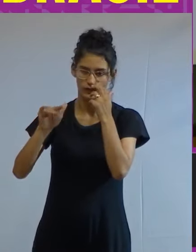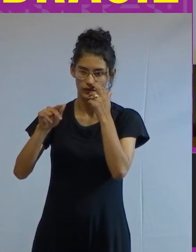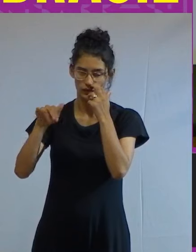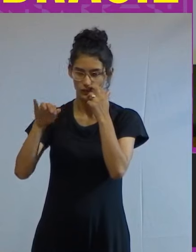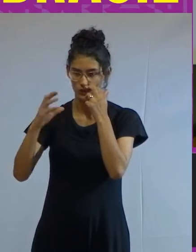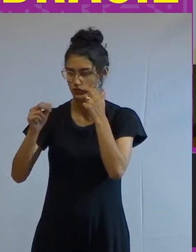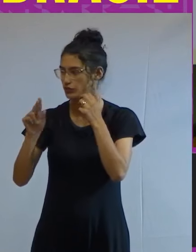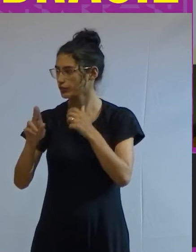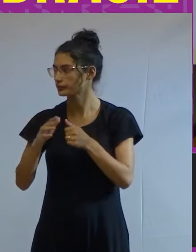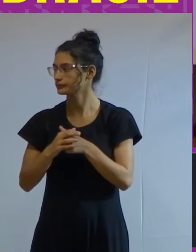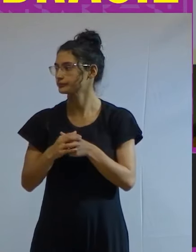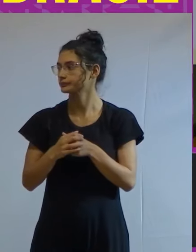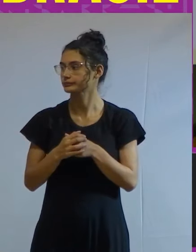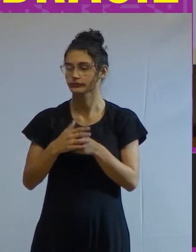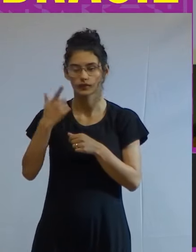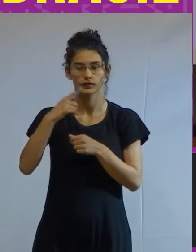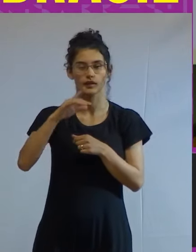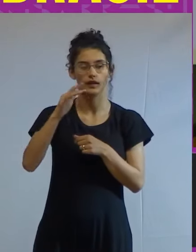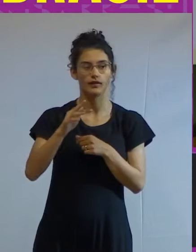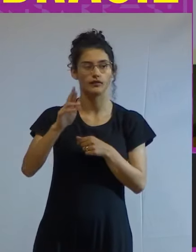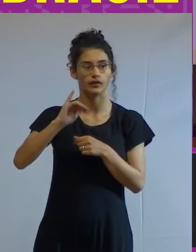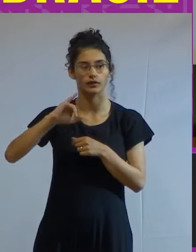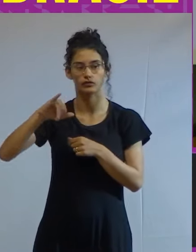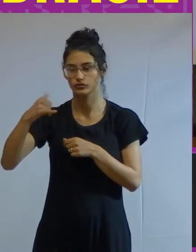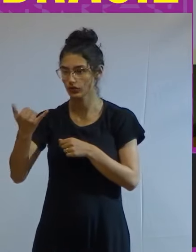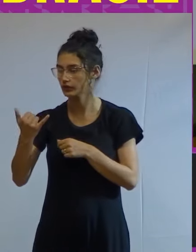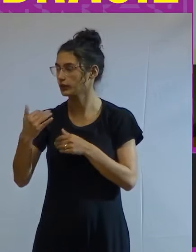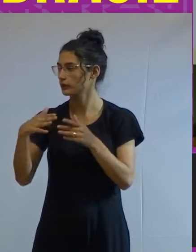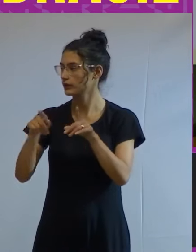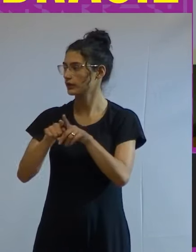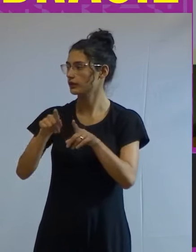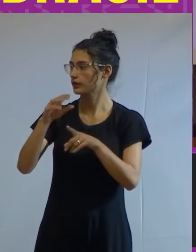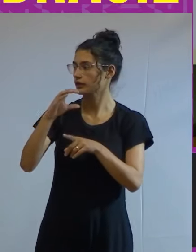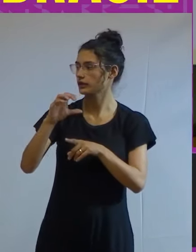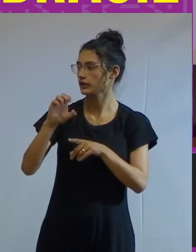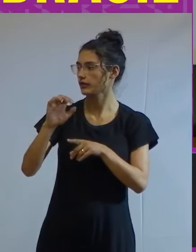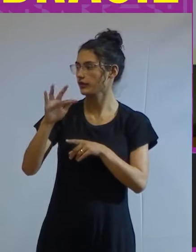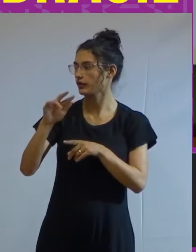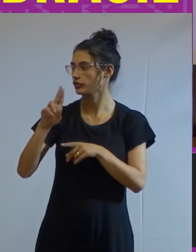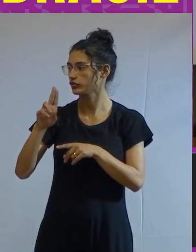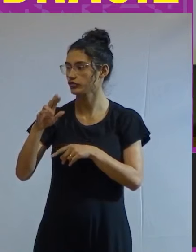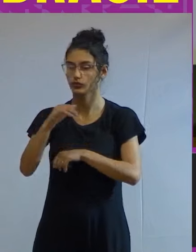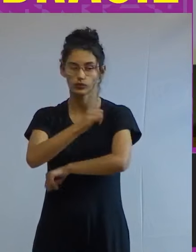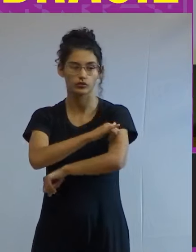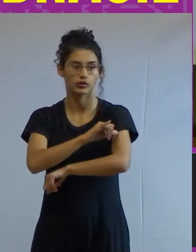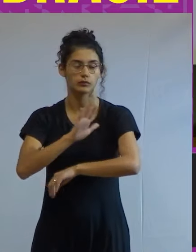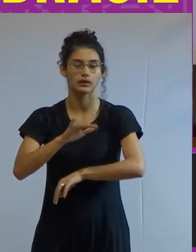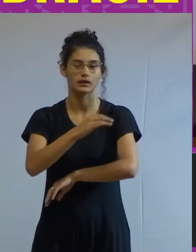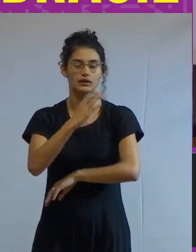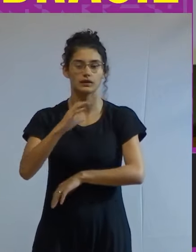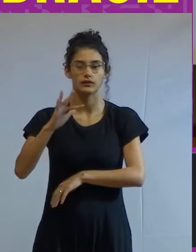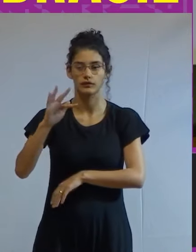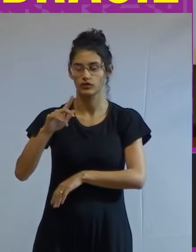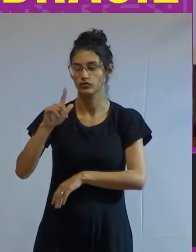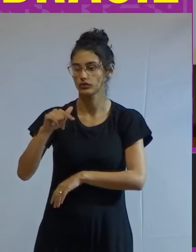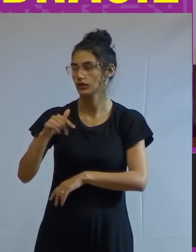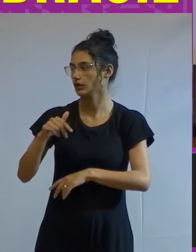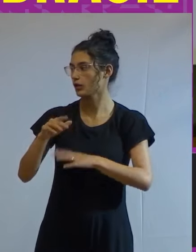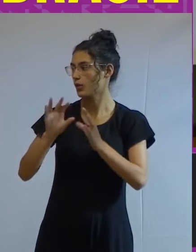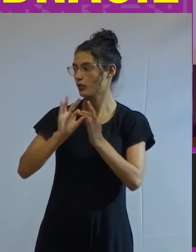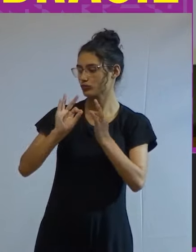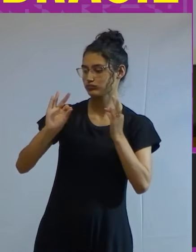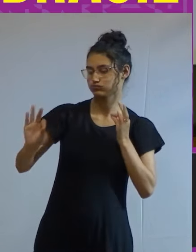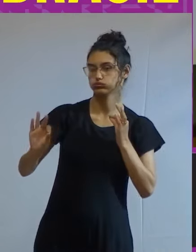e aí eu passei na UFRJ e passei na Cefet do Rio de Janeiro só que a Cefet era em Nova Friburgo que é muito